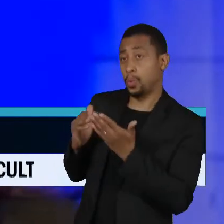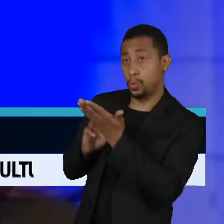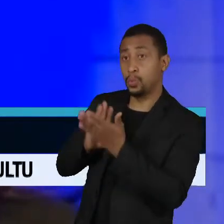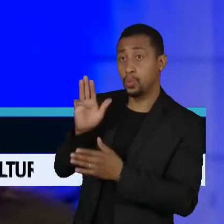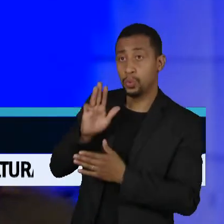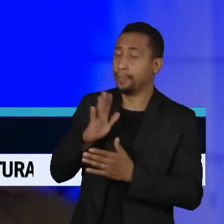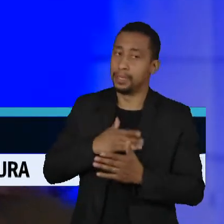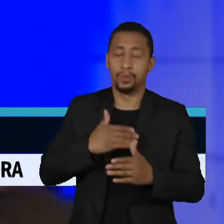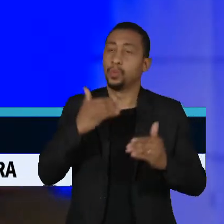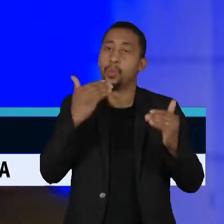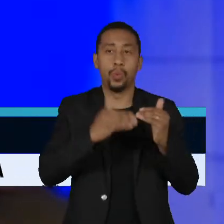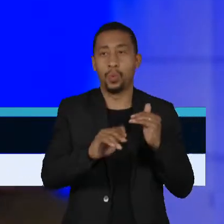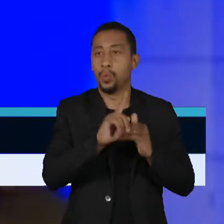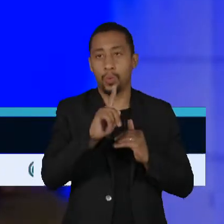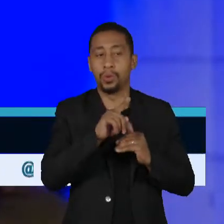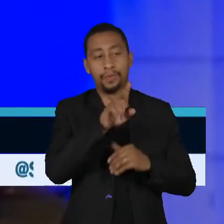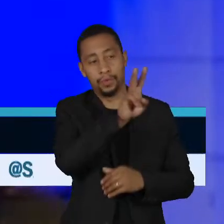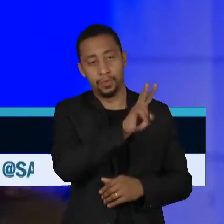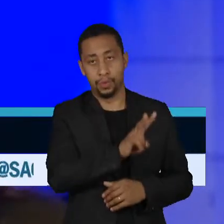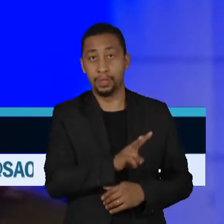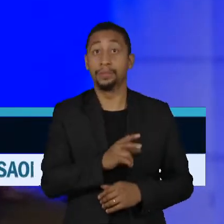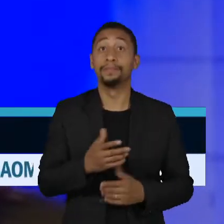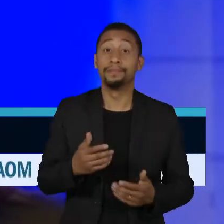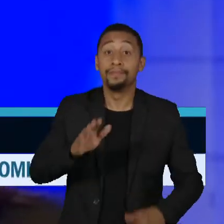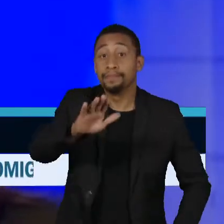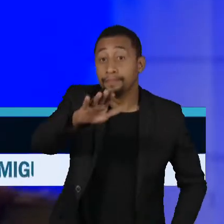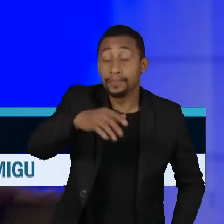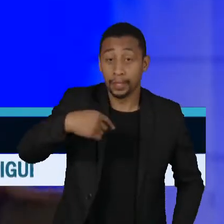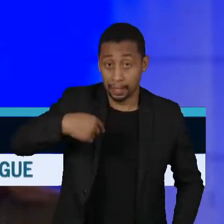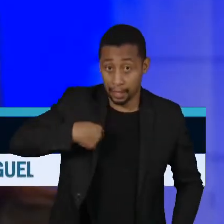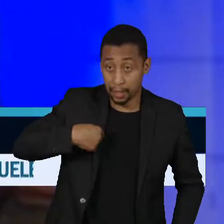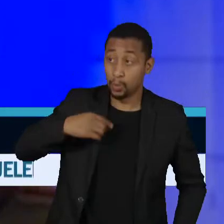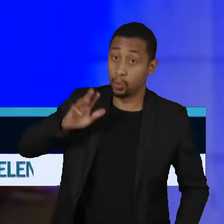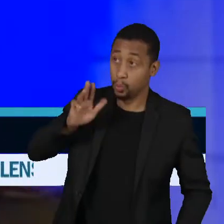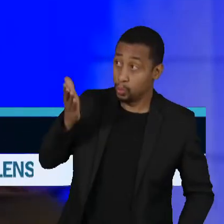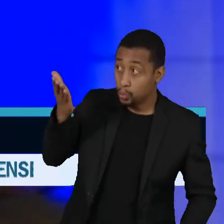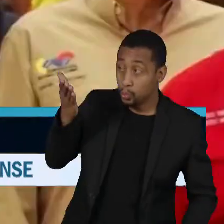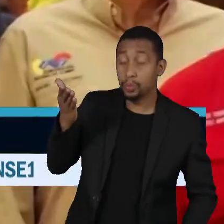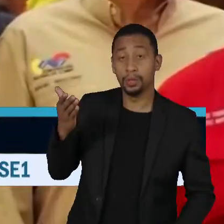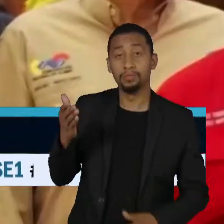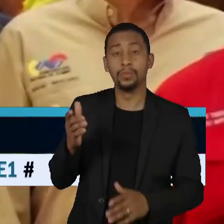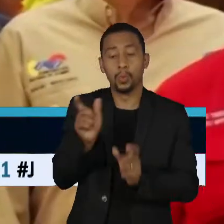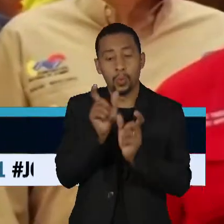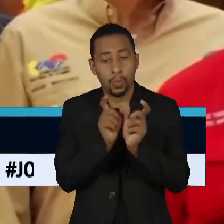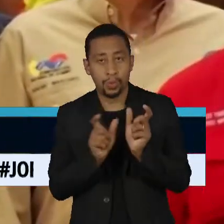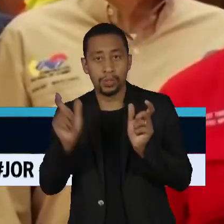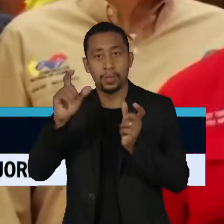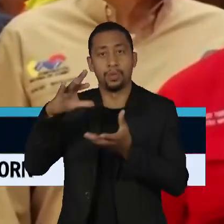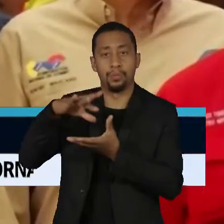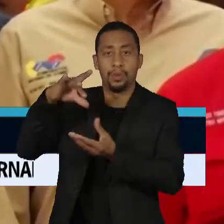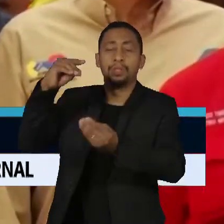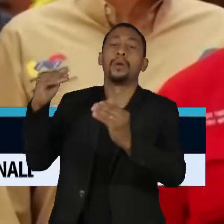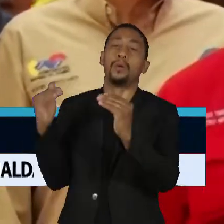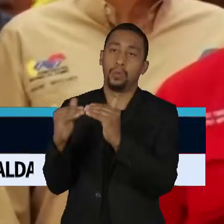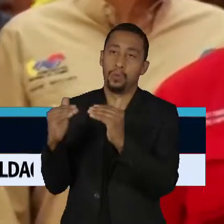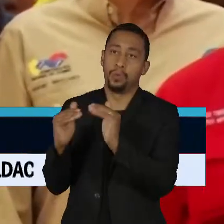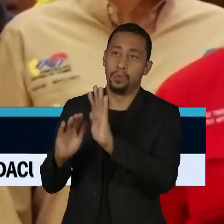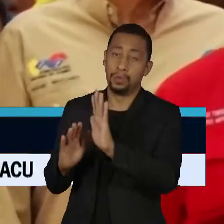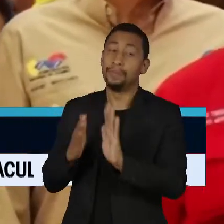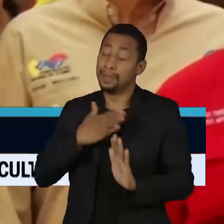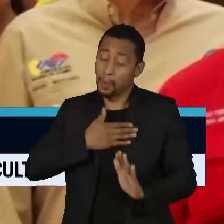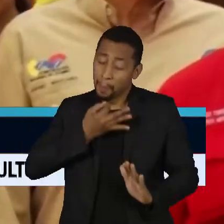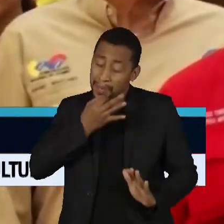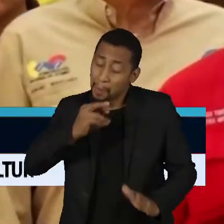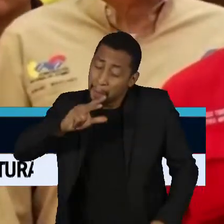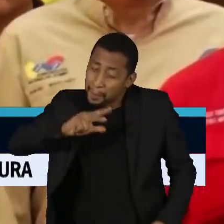garantir que eu e o presidente Lula temos o mesmo conceito de democracia. Eu tenho uma visão particular sobre